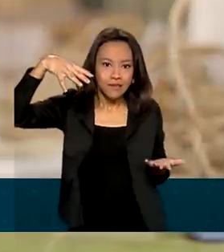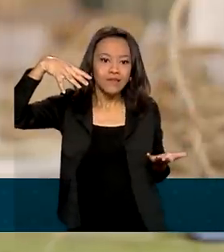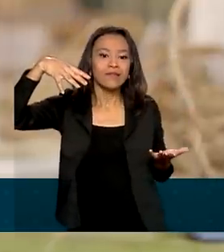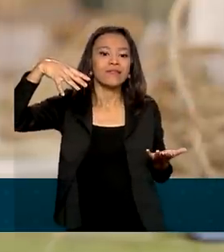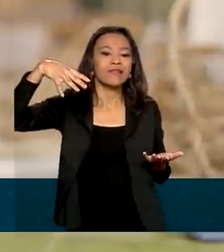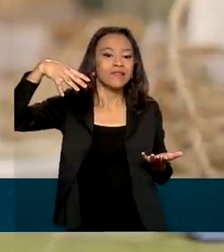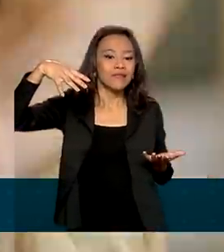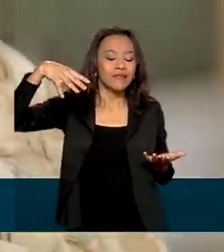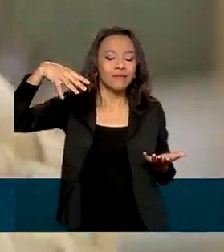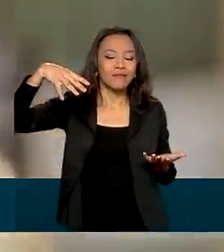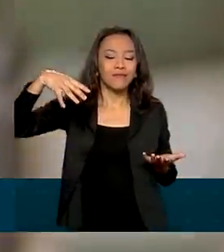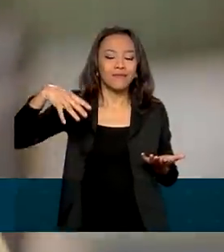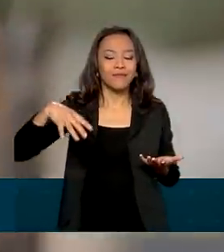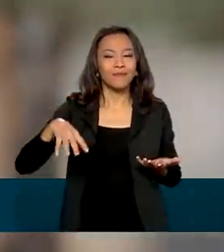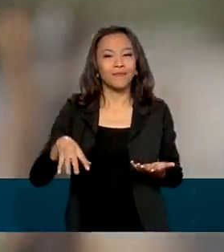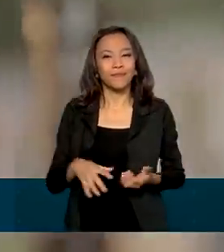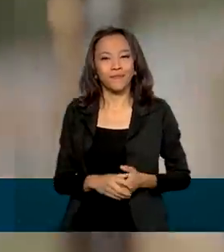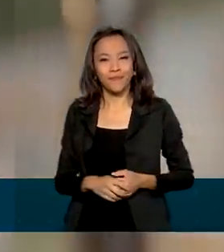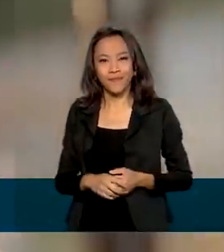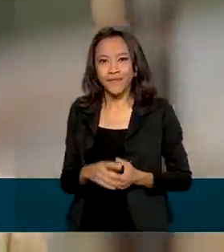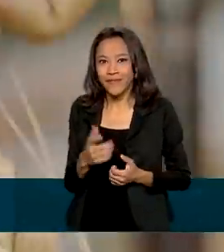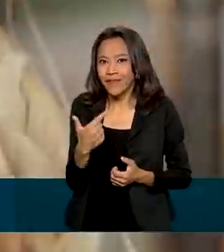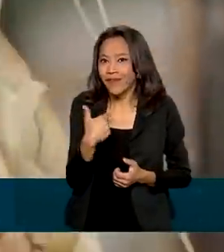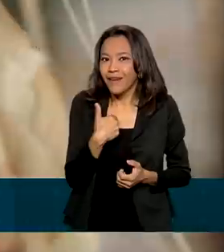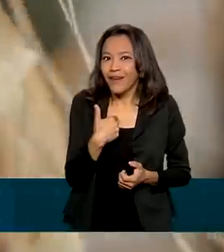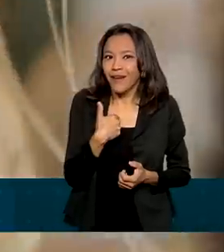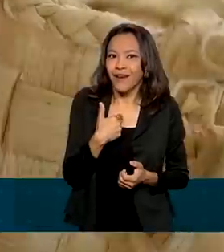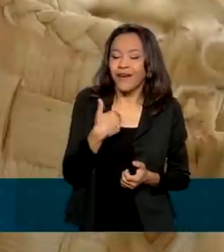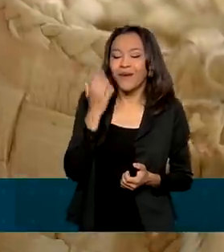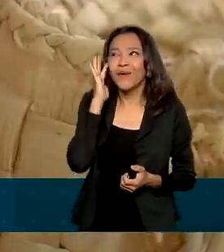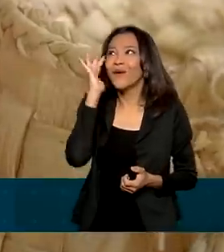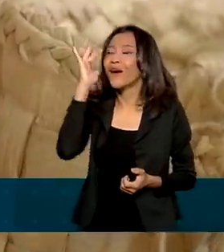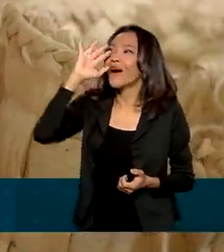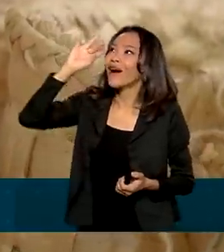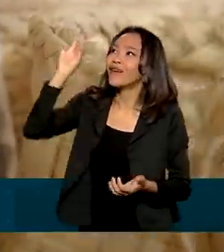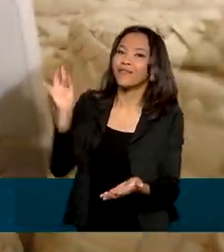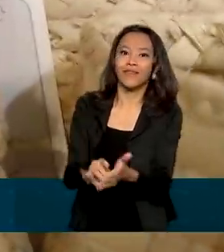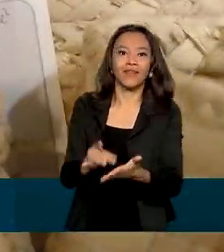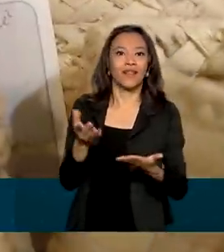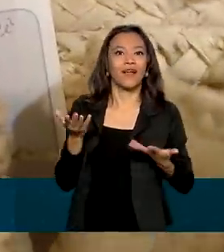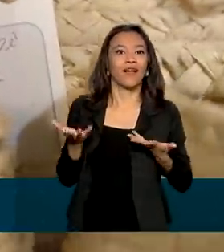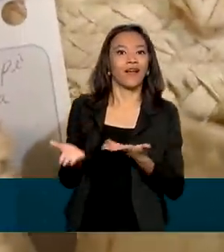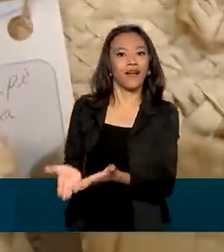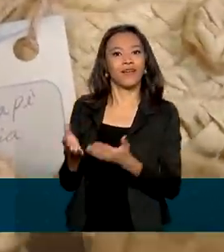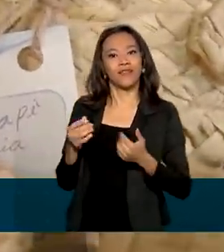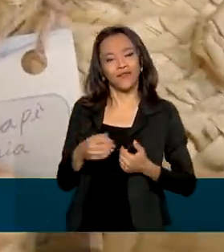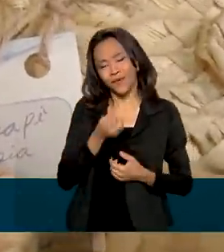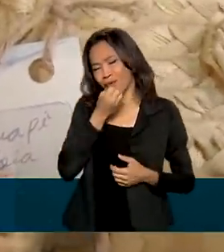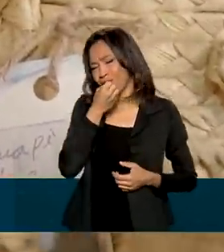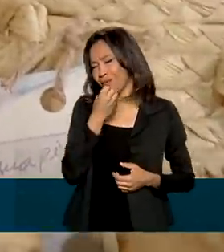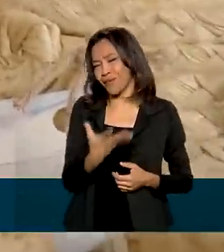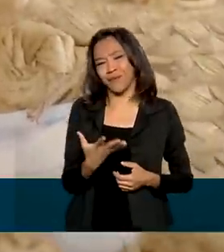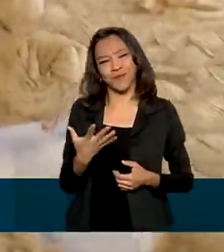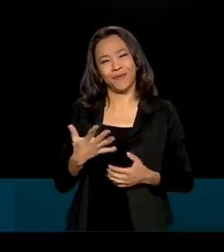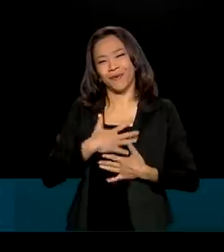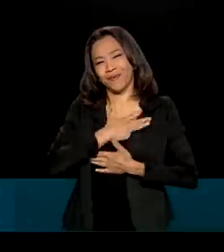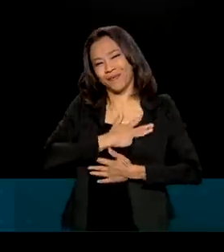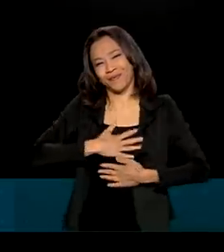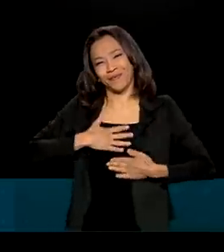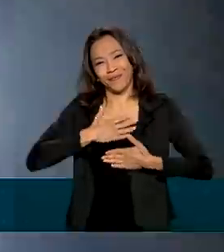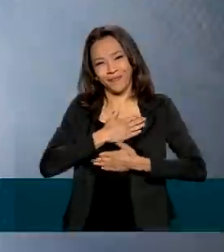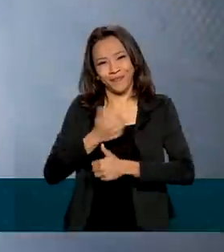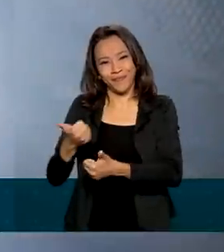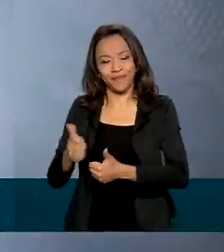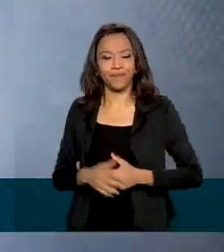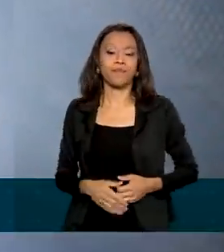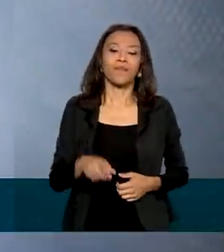como eu posso dizer, cair em mim o que era a realidade e a luz para a gente. Poxa, foi muito, muito gratificante. A